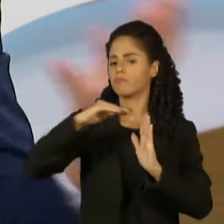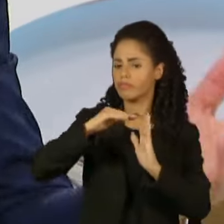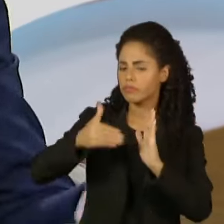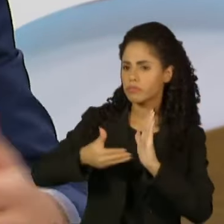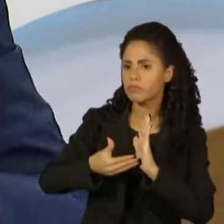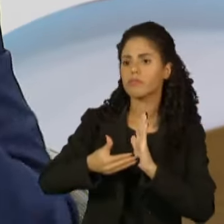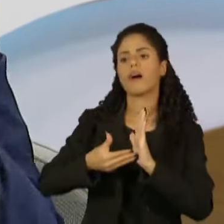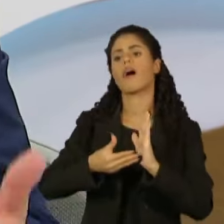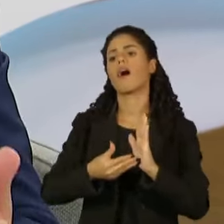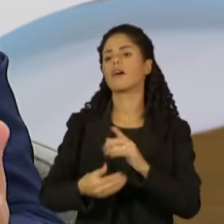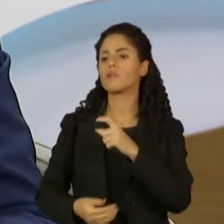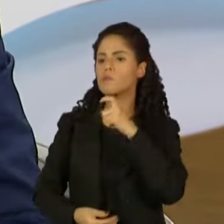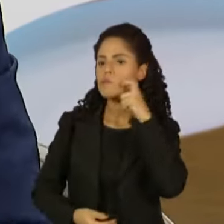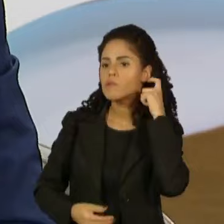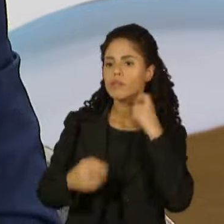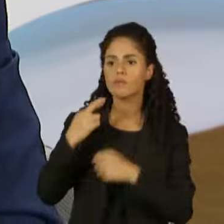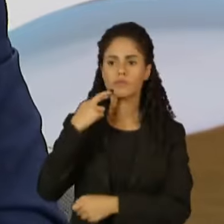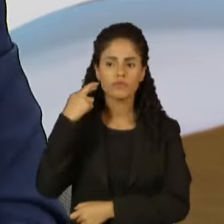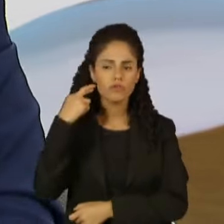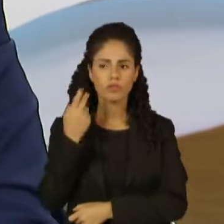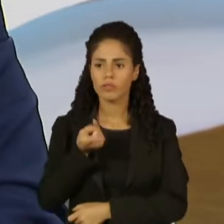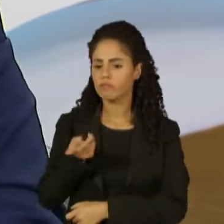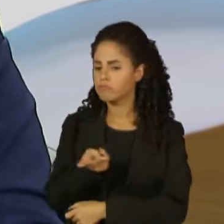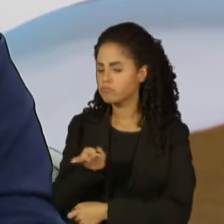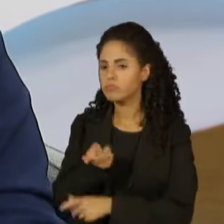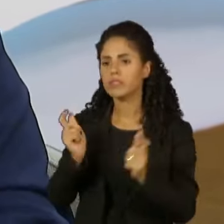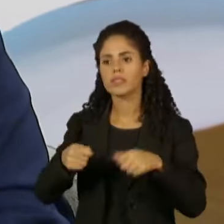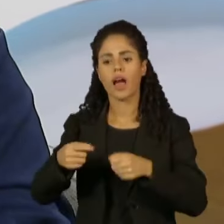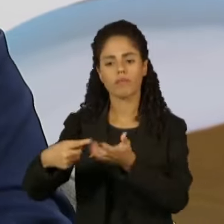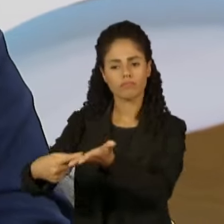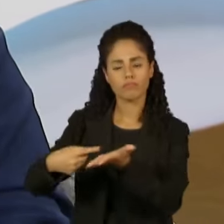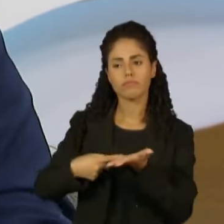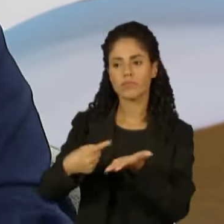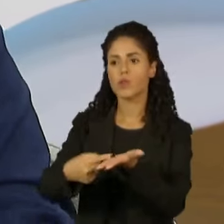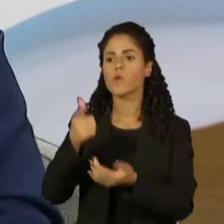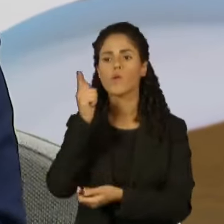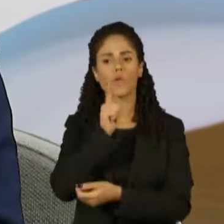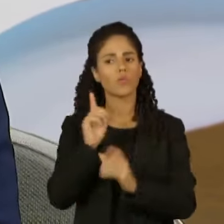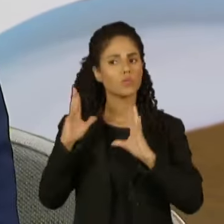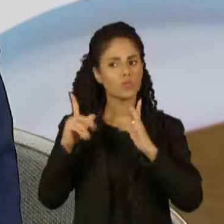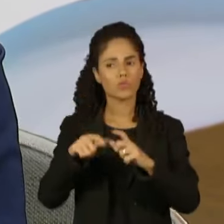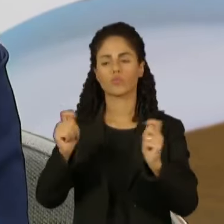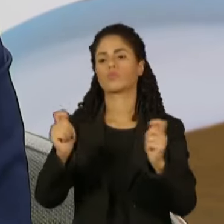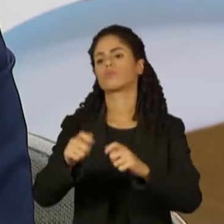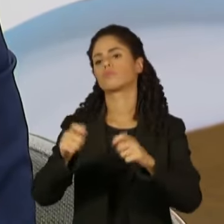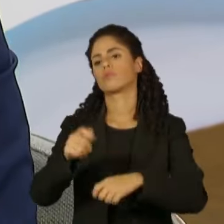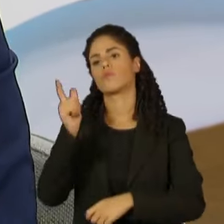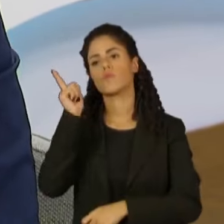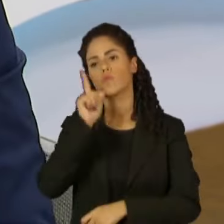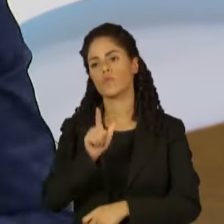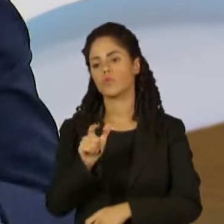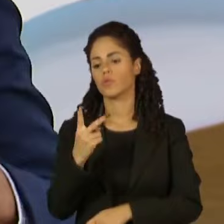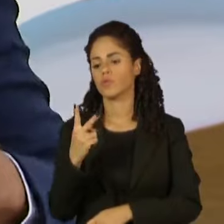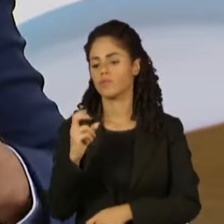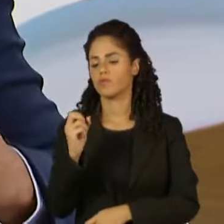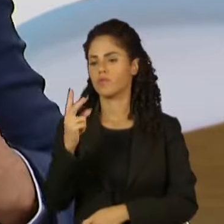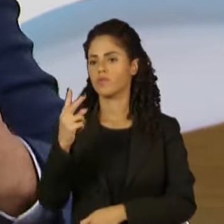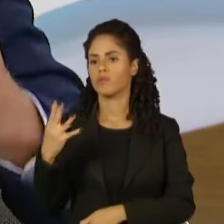Senado, com os líderes, inclusive da oposição, eu acredito que nós temos tudo, absolutamente tudo, para, em 2024,